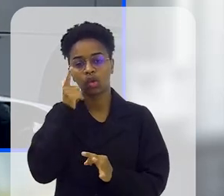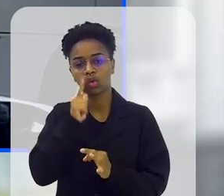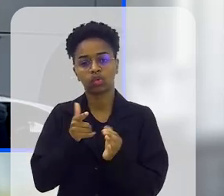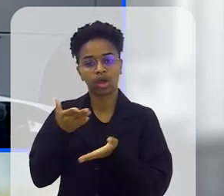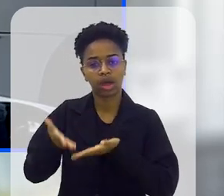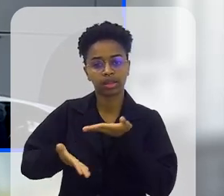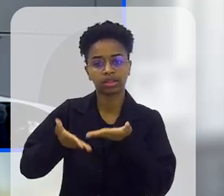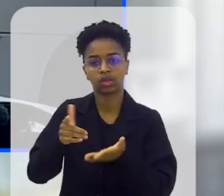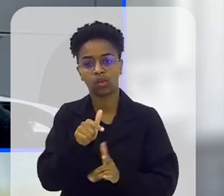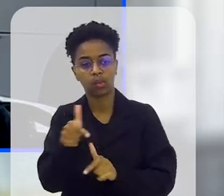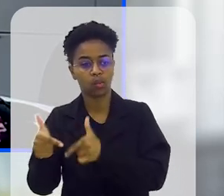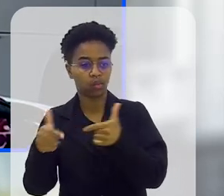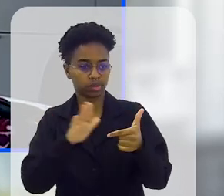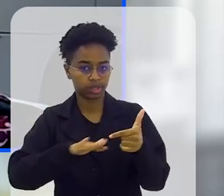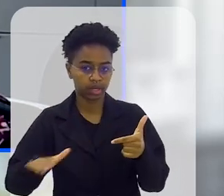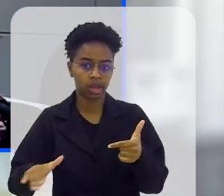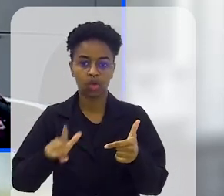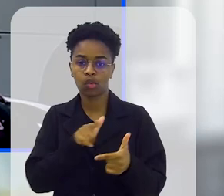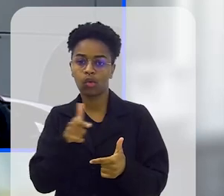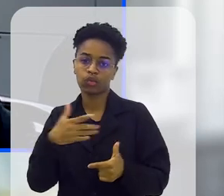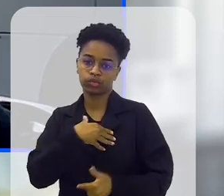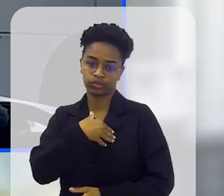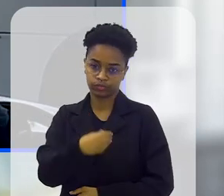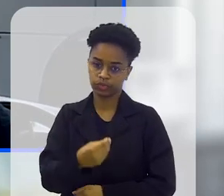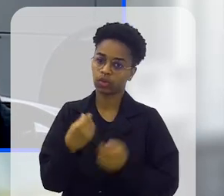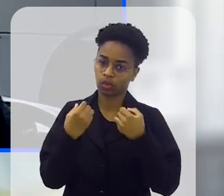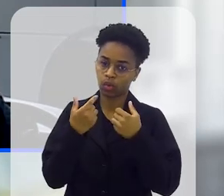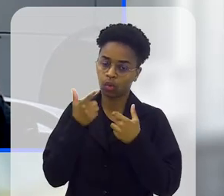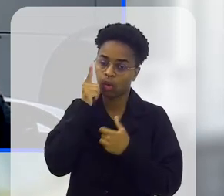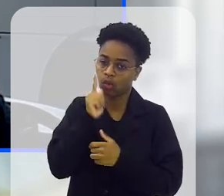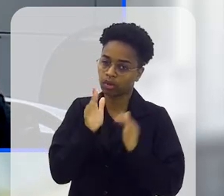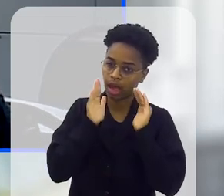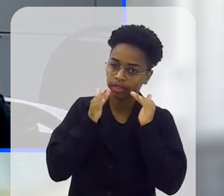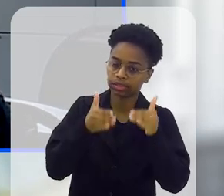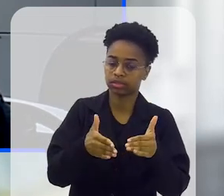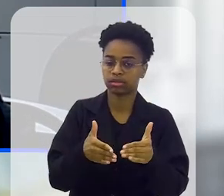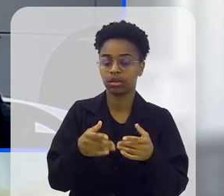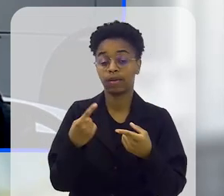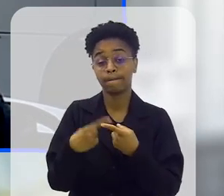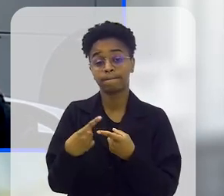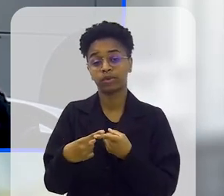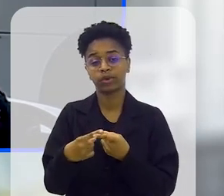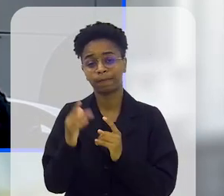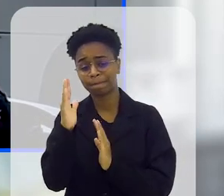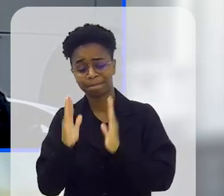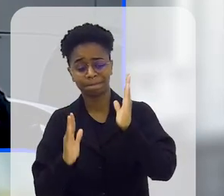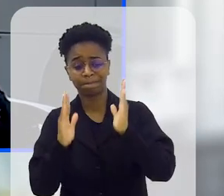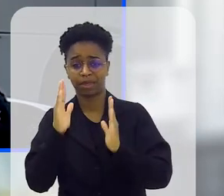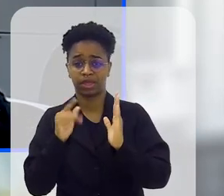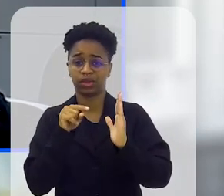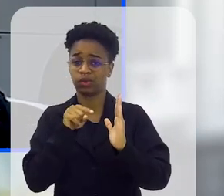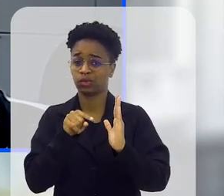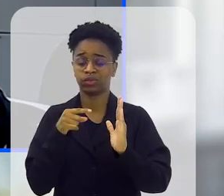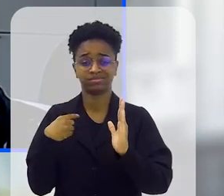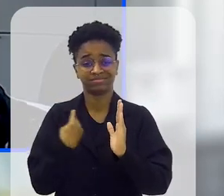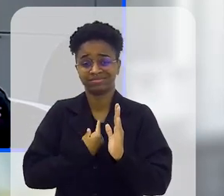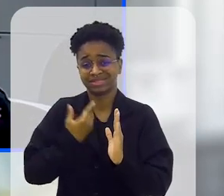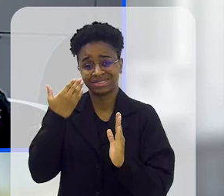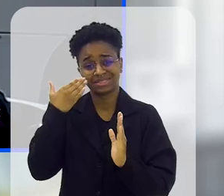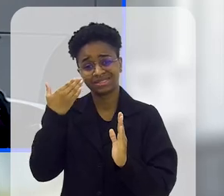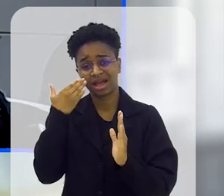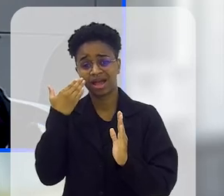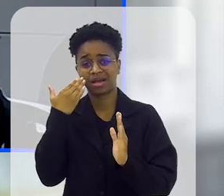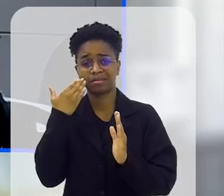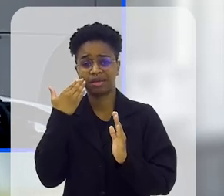para atender as outras crianças, os outros filhos, e muitas vezes, nesse momento, a gente